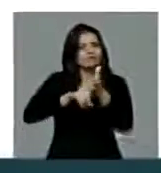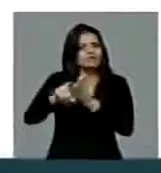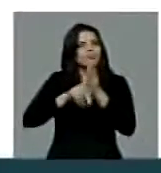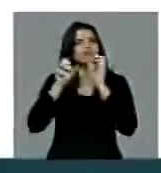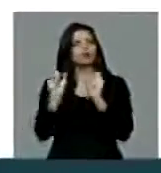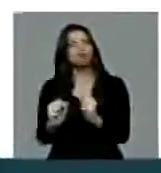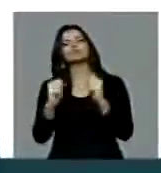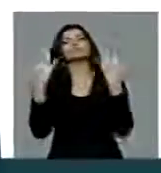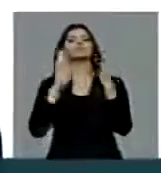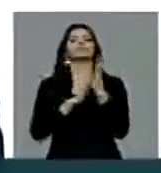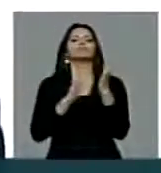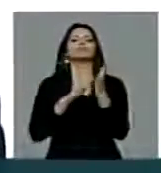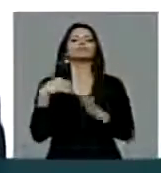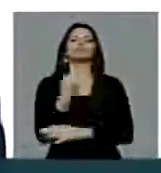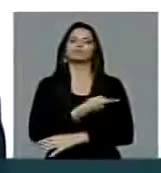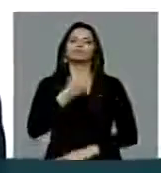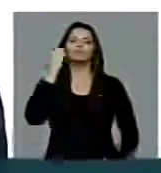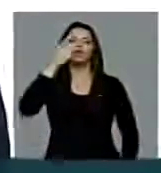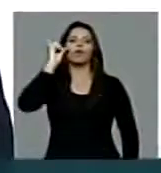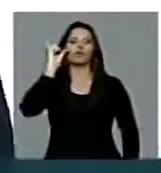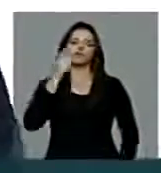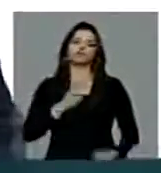Porquanto quero parabenizar o Congresso Nacional pela decisão de ontem.